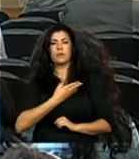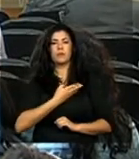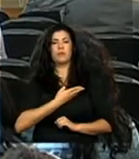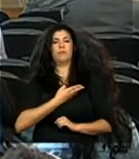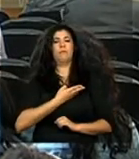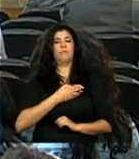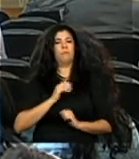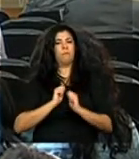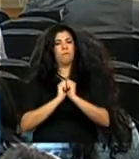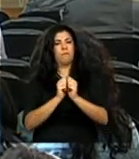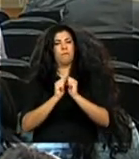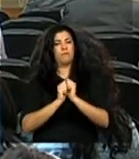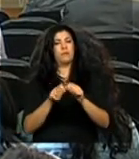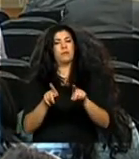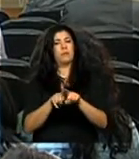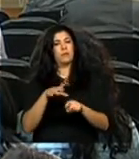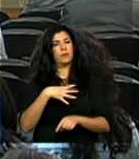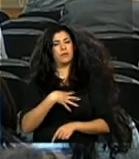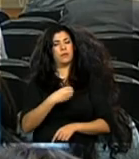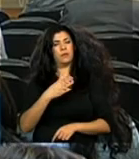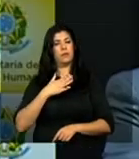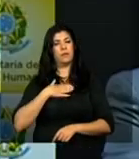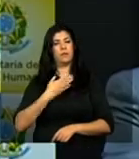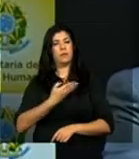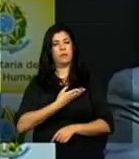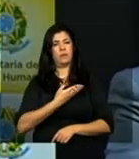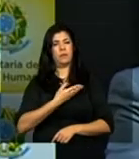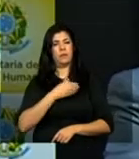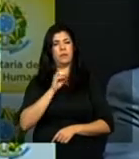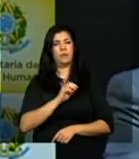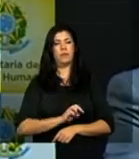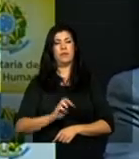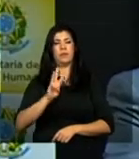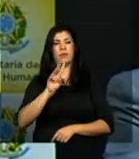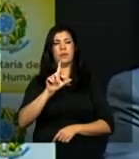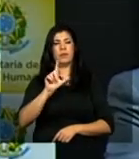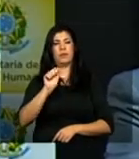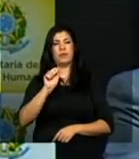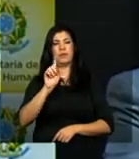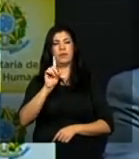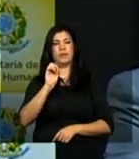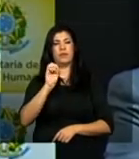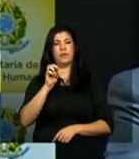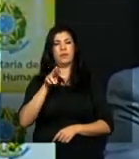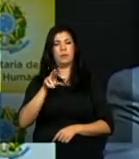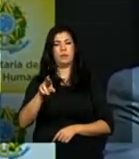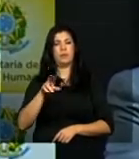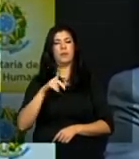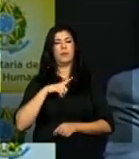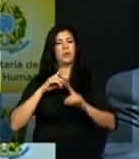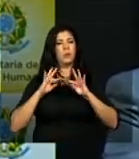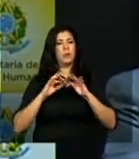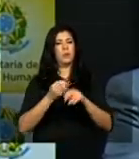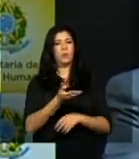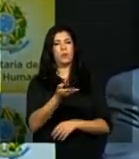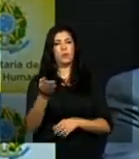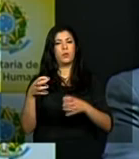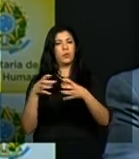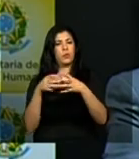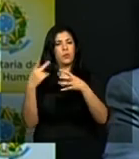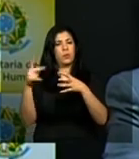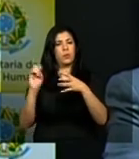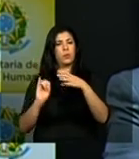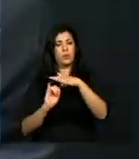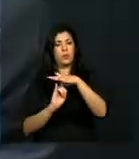e filho de um grande companheiro Vladimir Ezog e toda a equipe do Instituto Vladimir